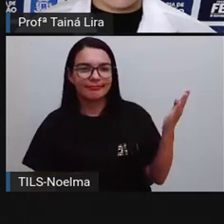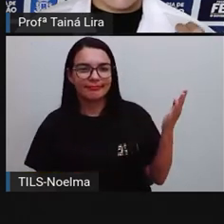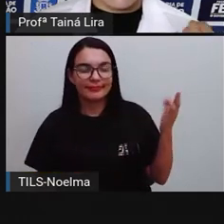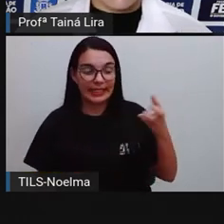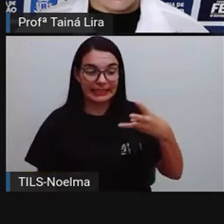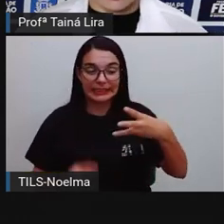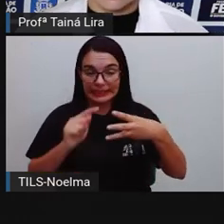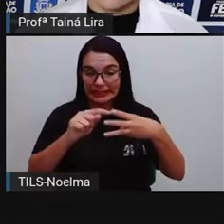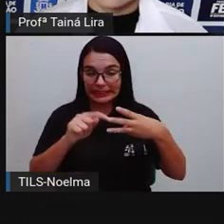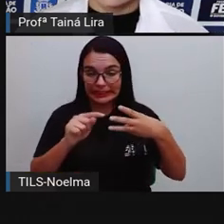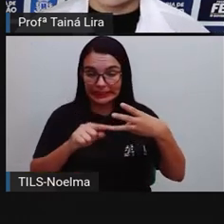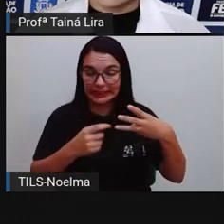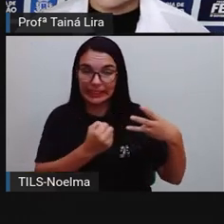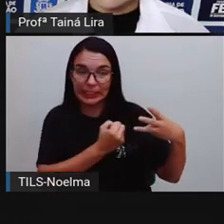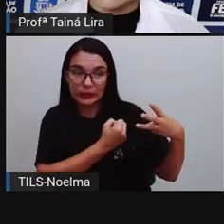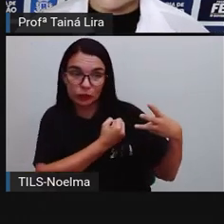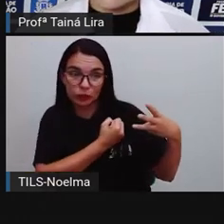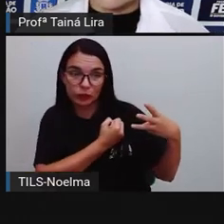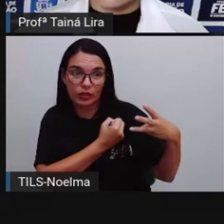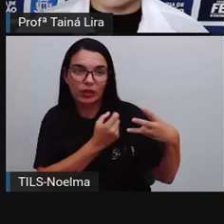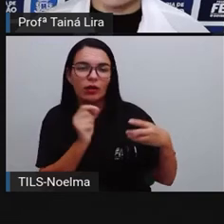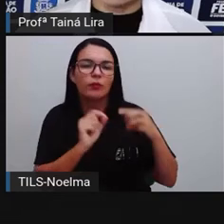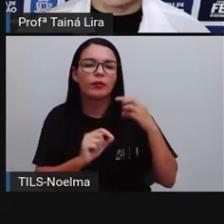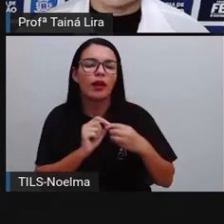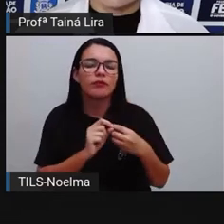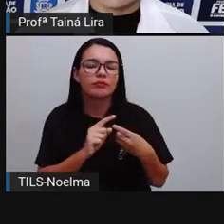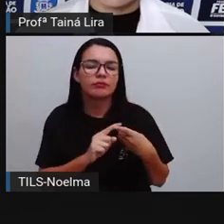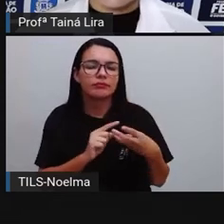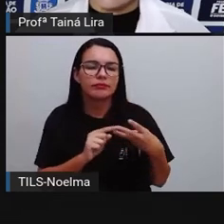algarismos. Então, que número é esse aqui?